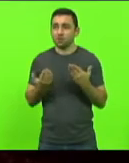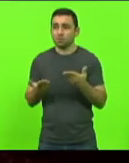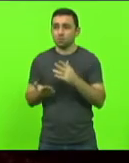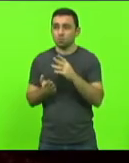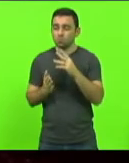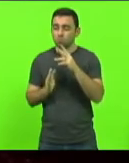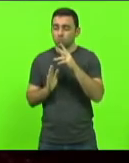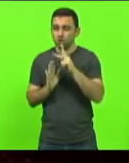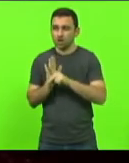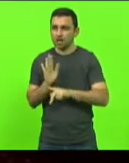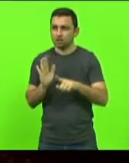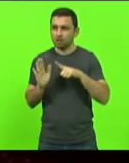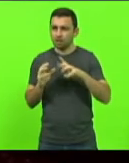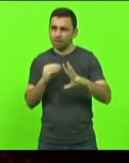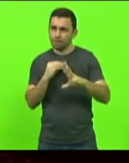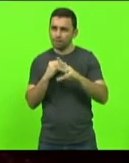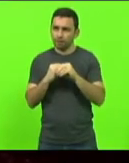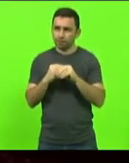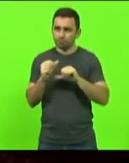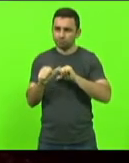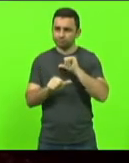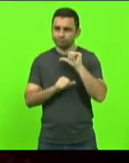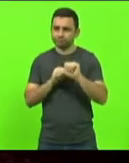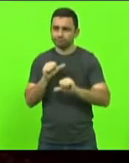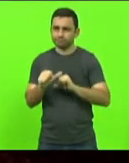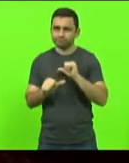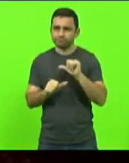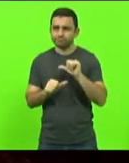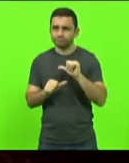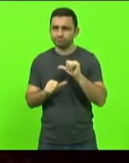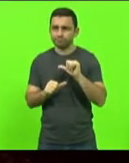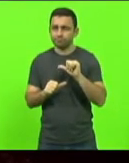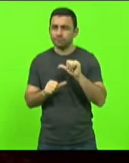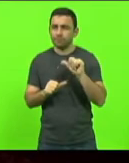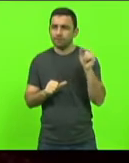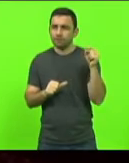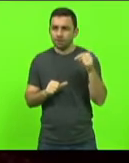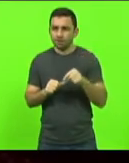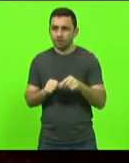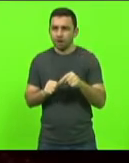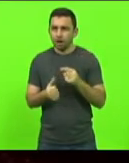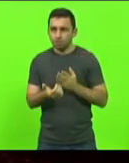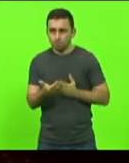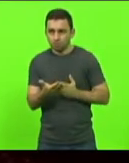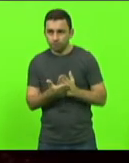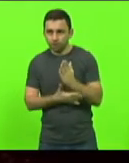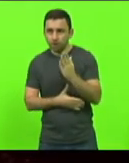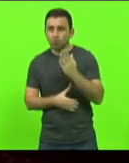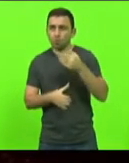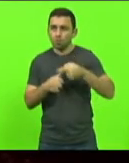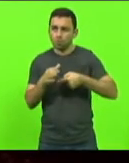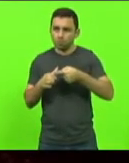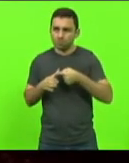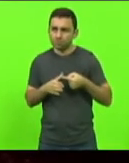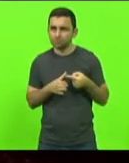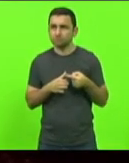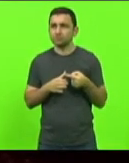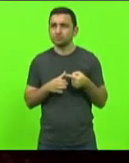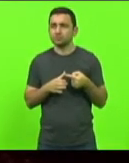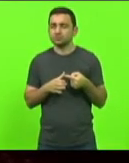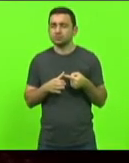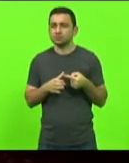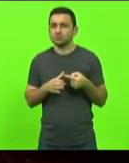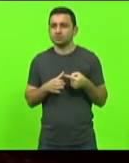emenda modificativa que veio para cá, sendo aprovada nas comissões, contudo,